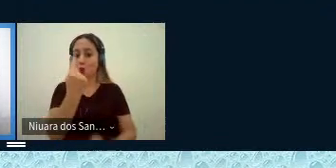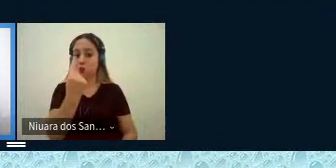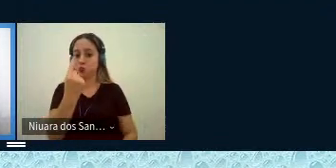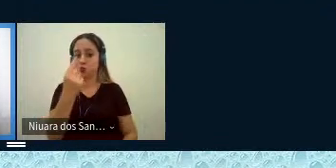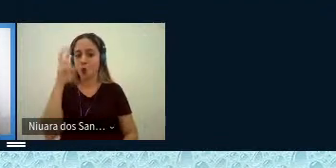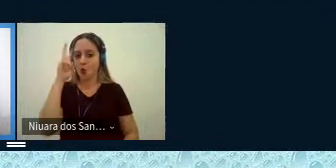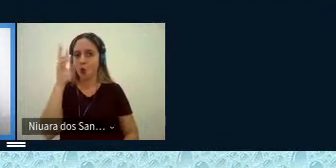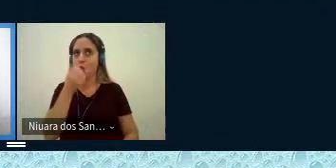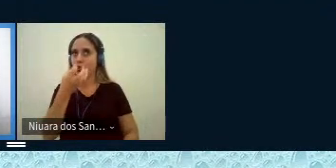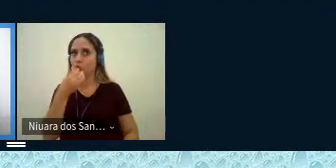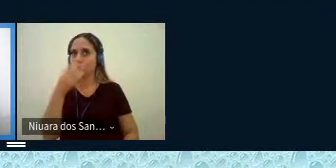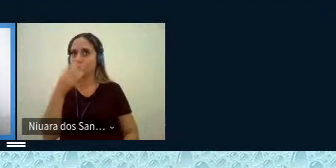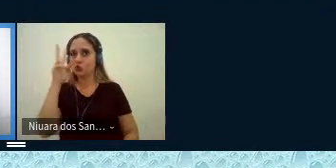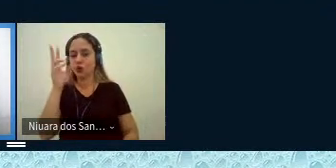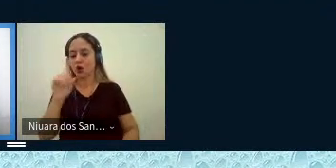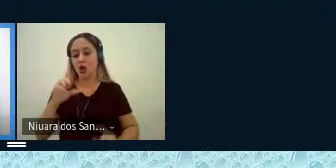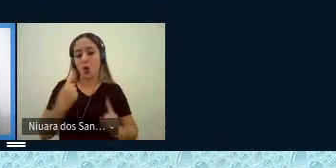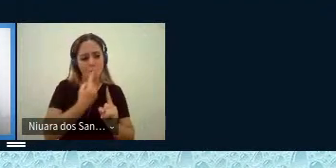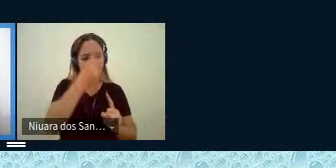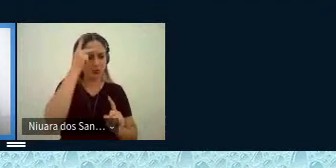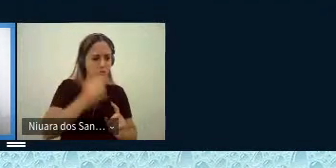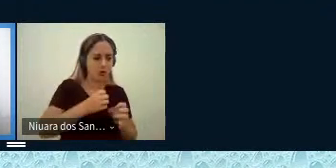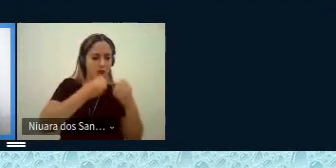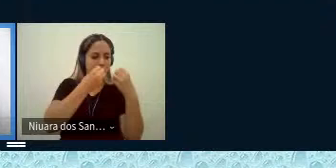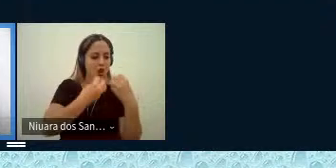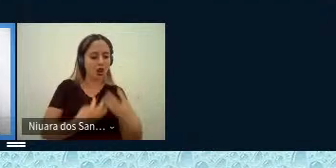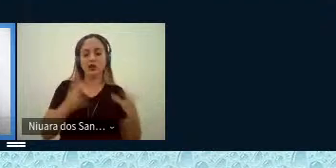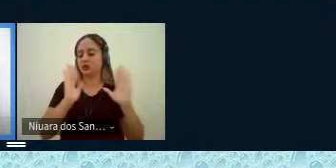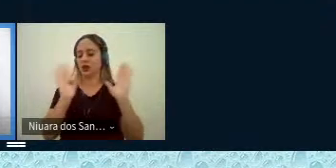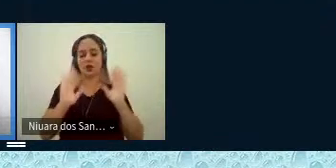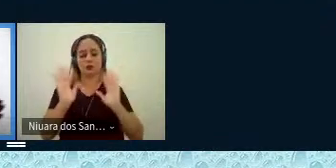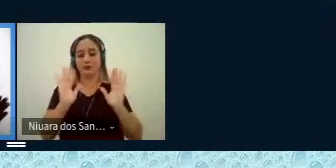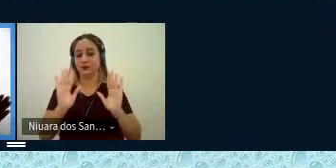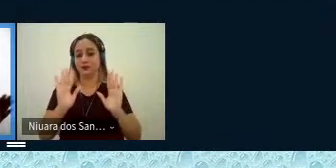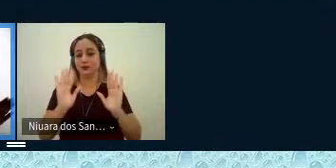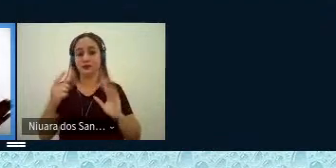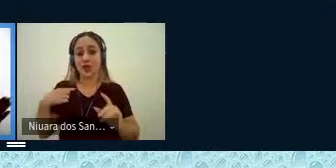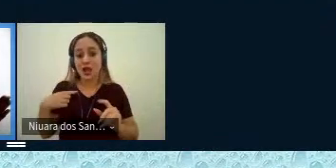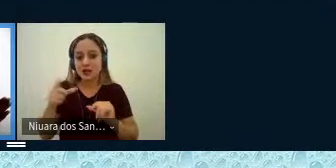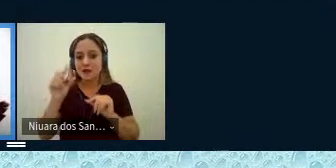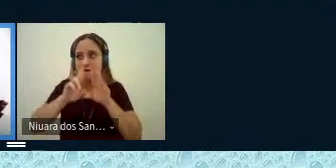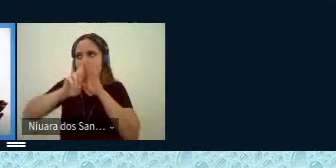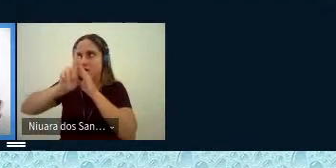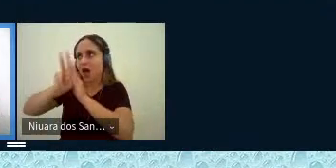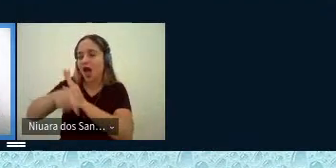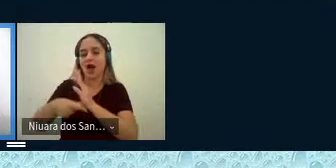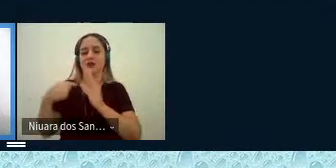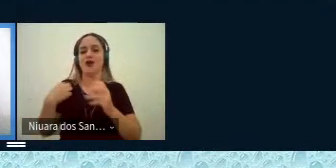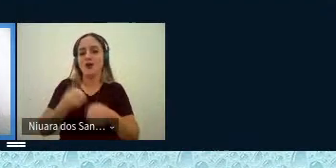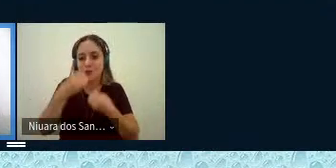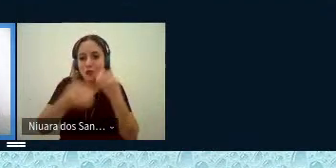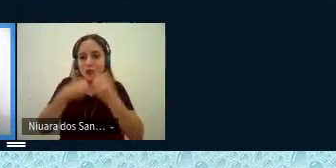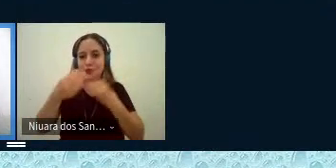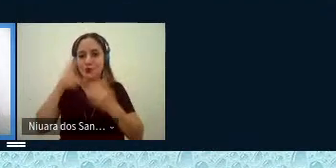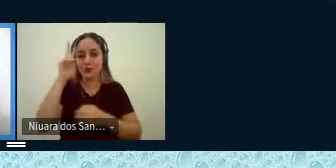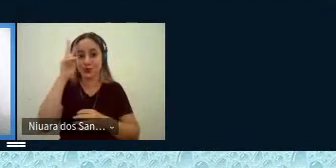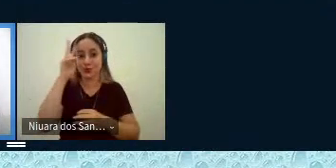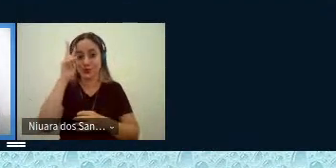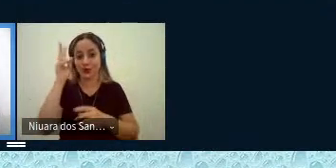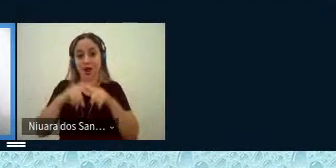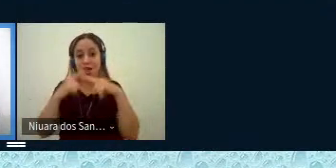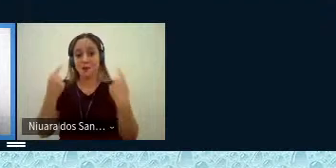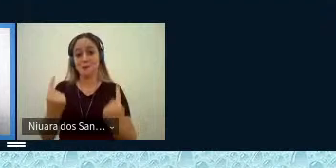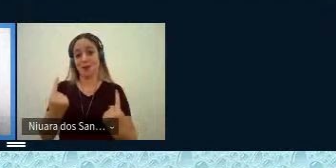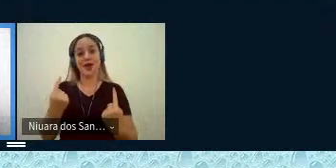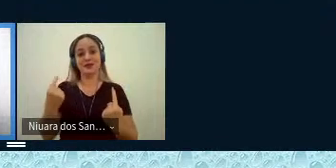contador de histórias ou um narrador, não é? Ele é um livro que traz uma seleção de narradores, de histórias, mas eu não